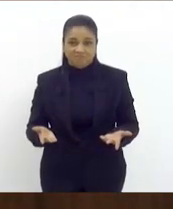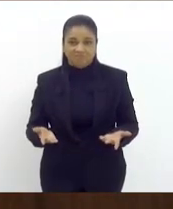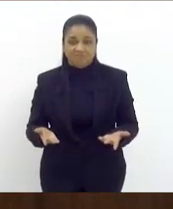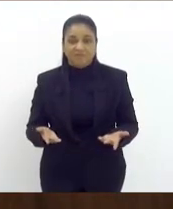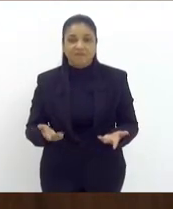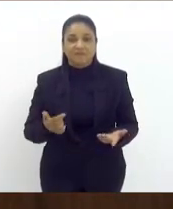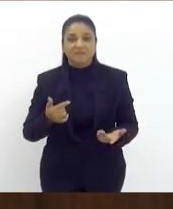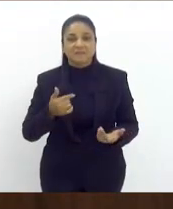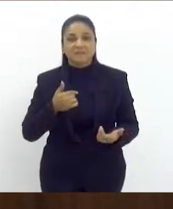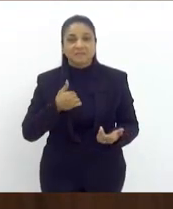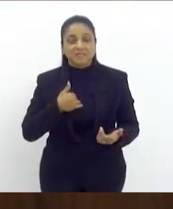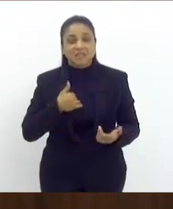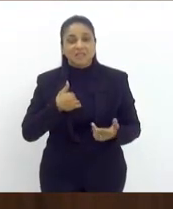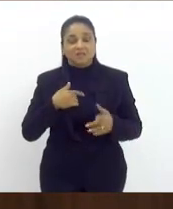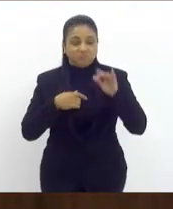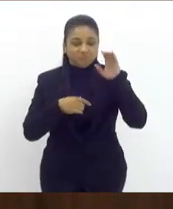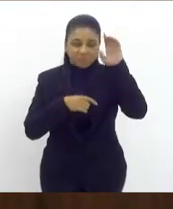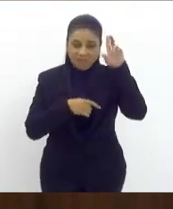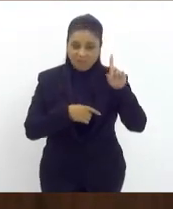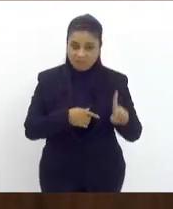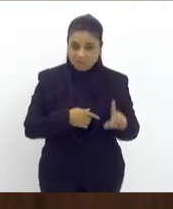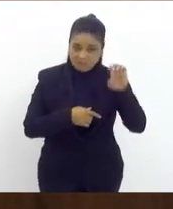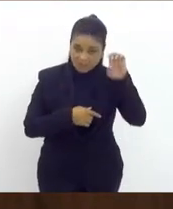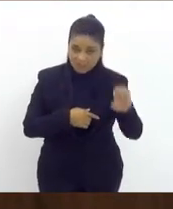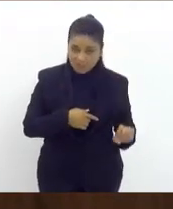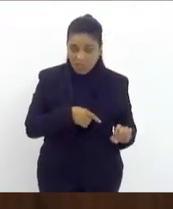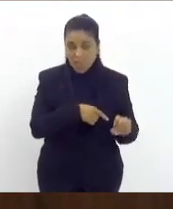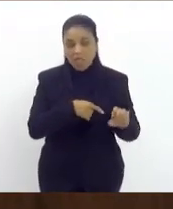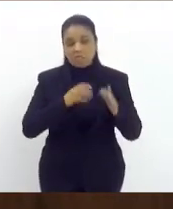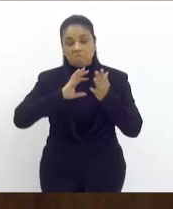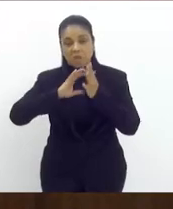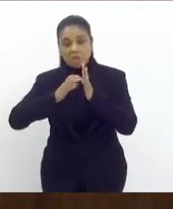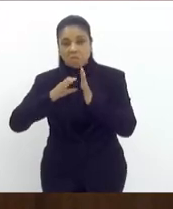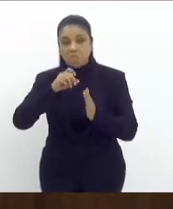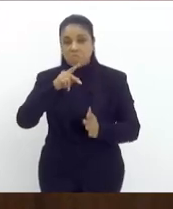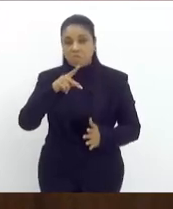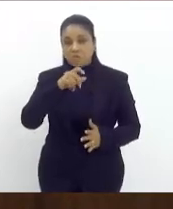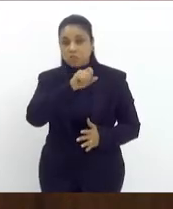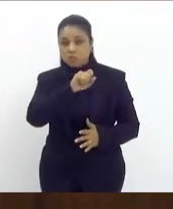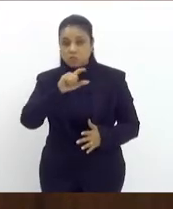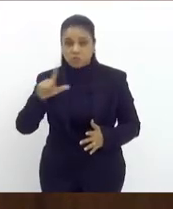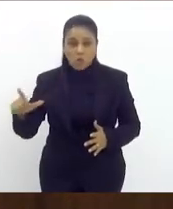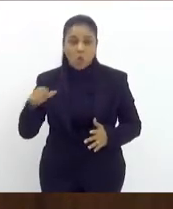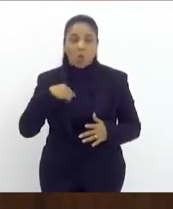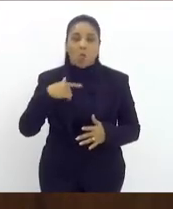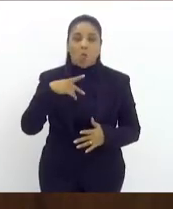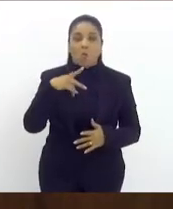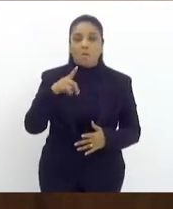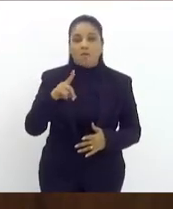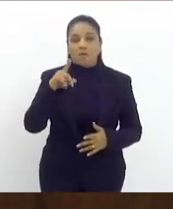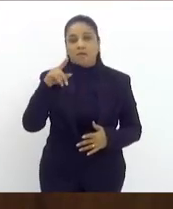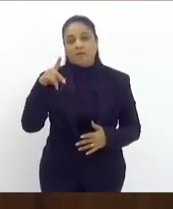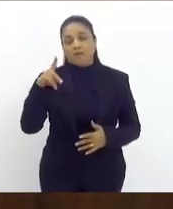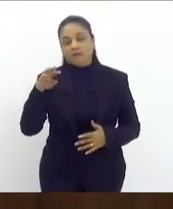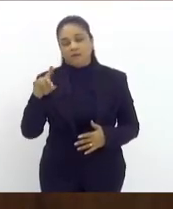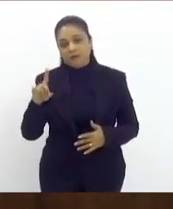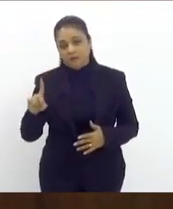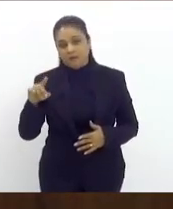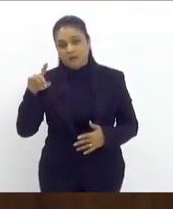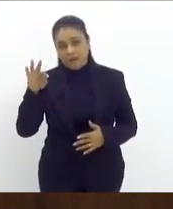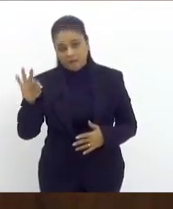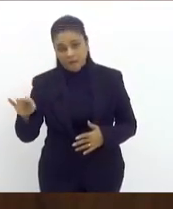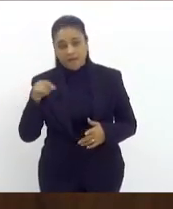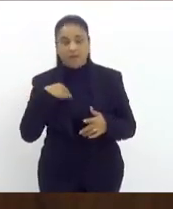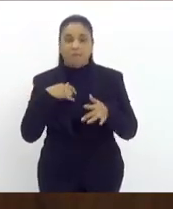nós da esquerda o Partido dos Trabalhadores o PSOL o PSB o PCdoB o PDT e outros companheiros e companheiras dos